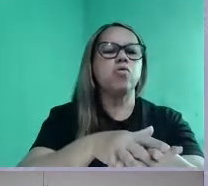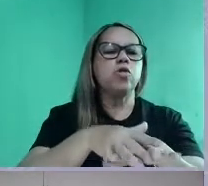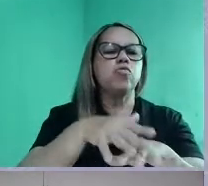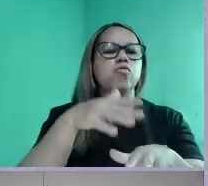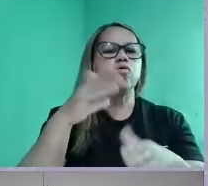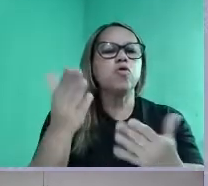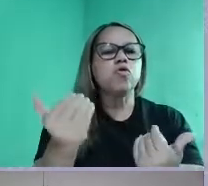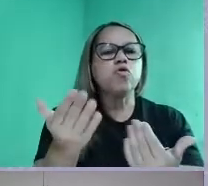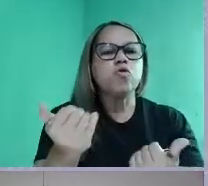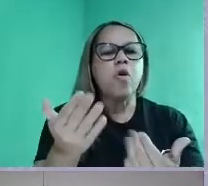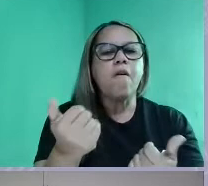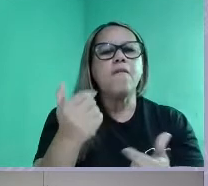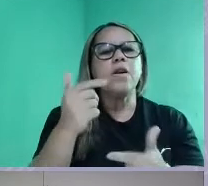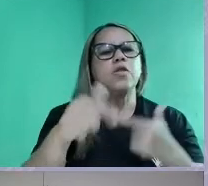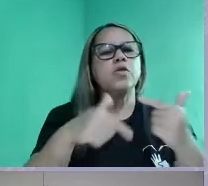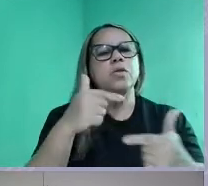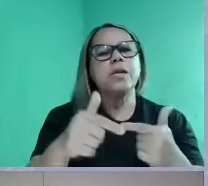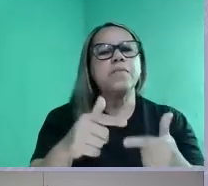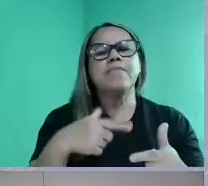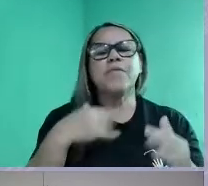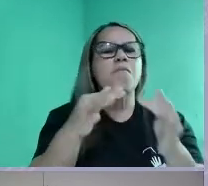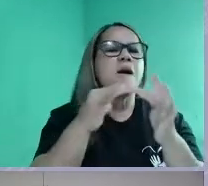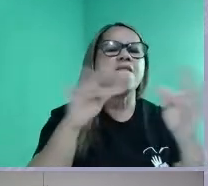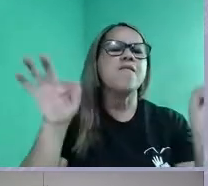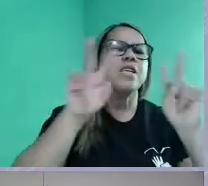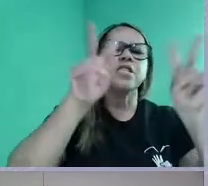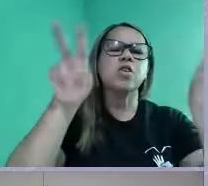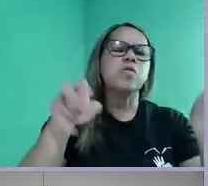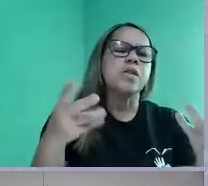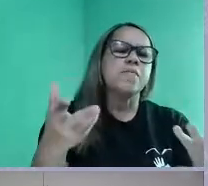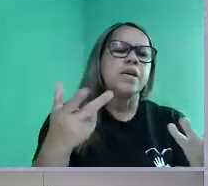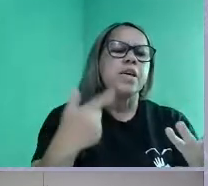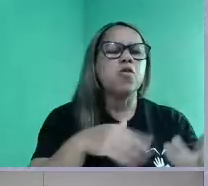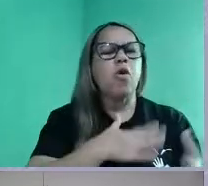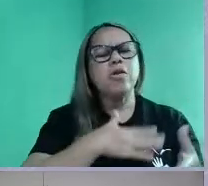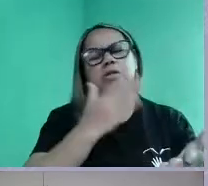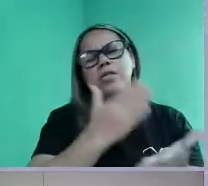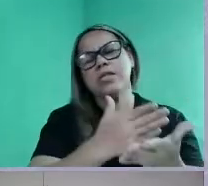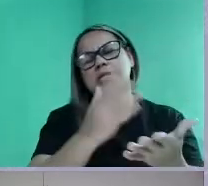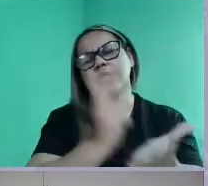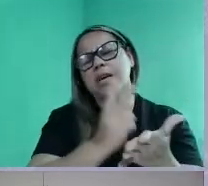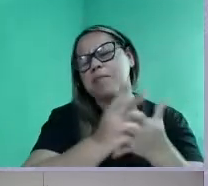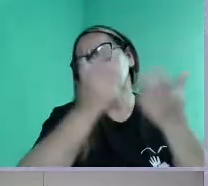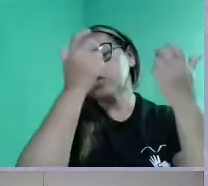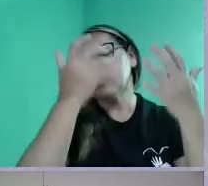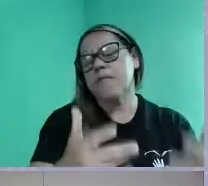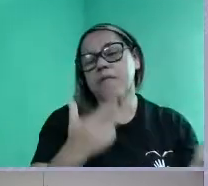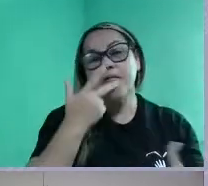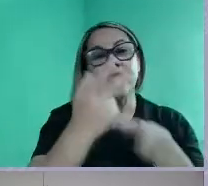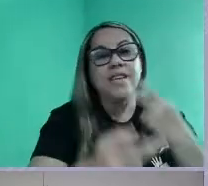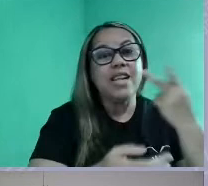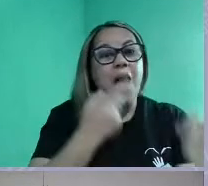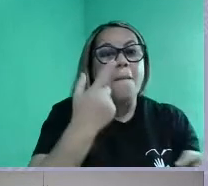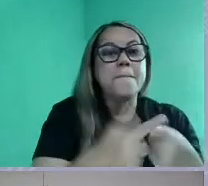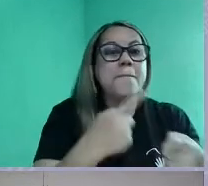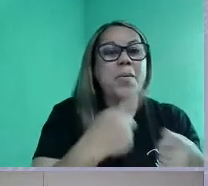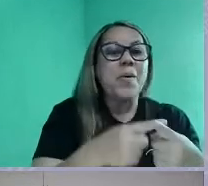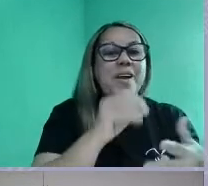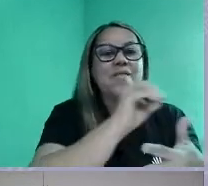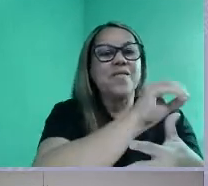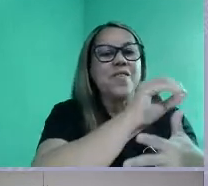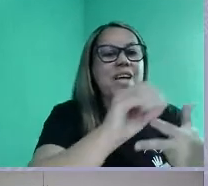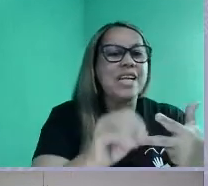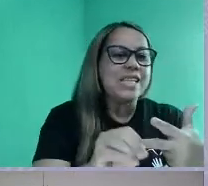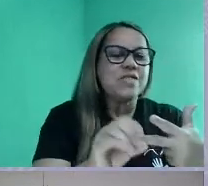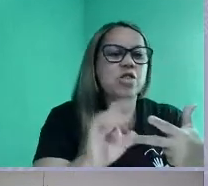Então, nós temos aqui a frase temática, e aí quando eu, eu gosto sempre de dizer frase temática, porque o Enem não se reduz